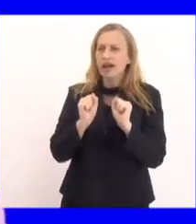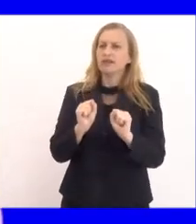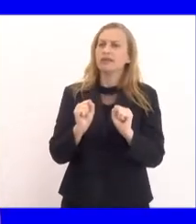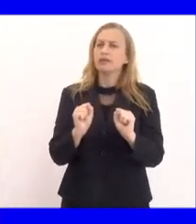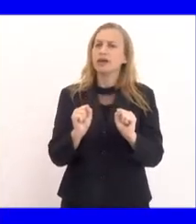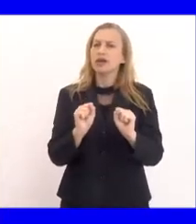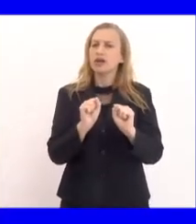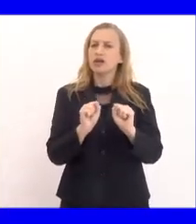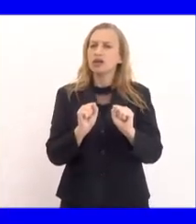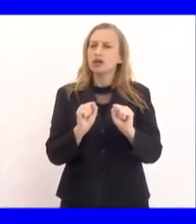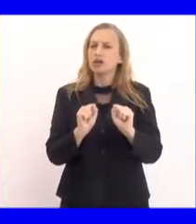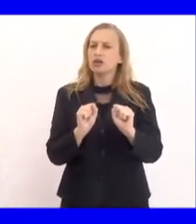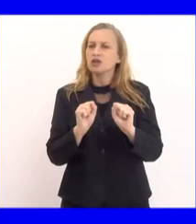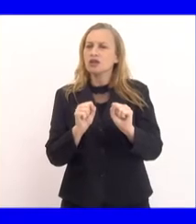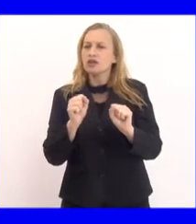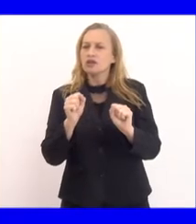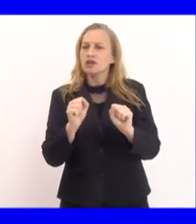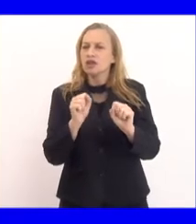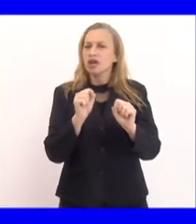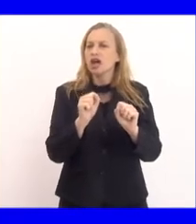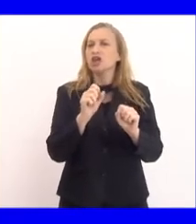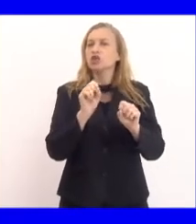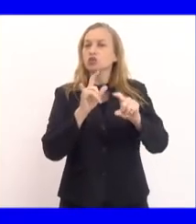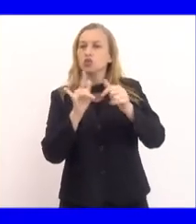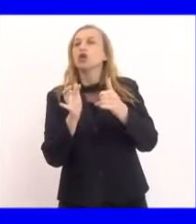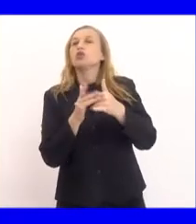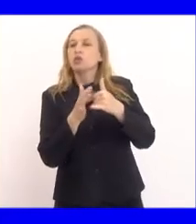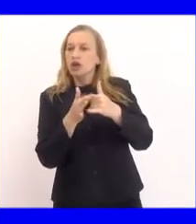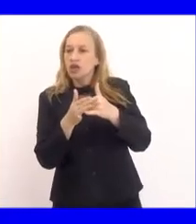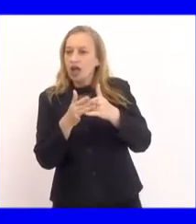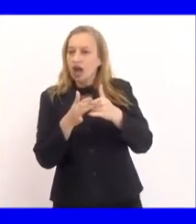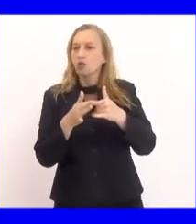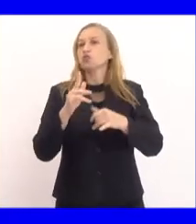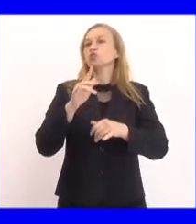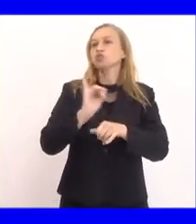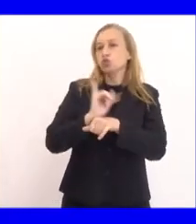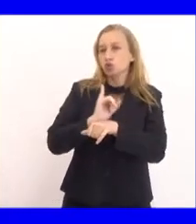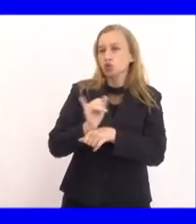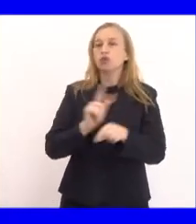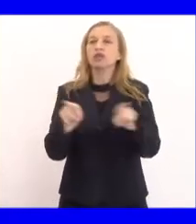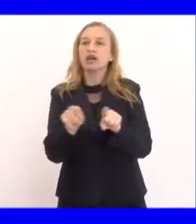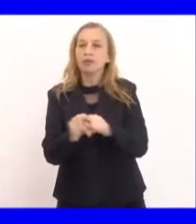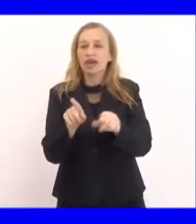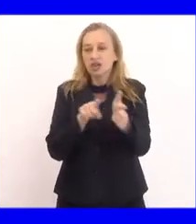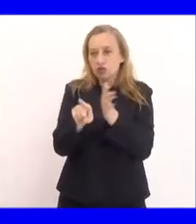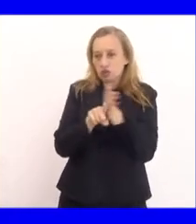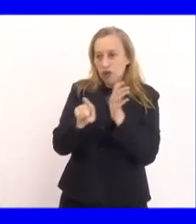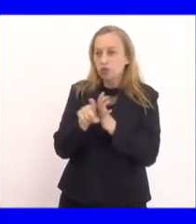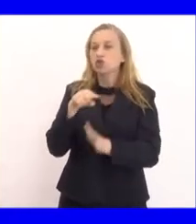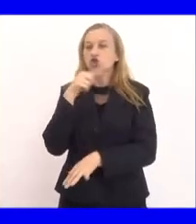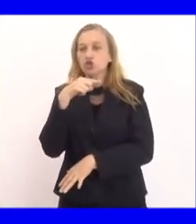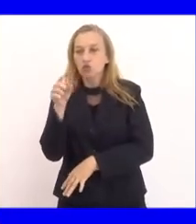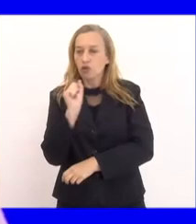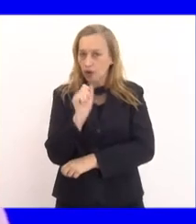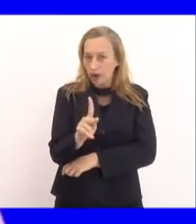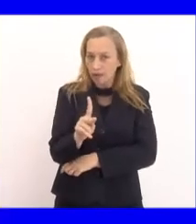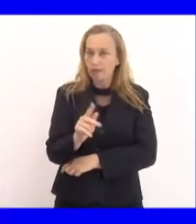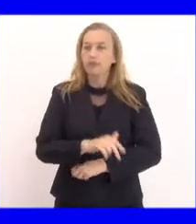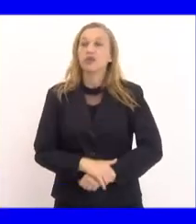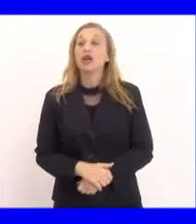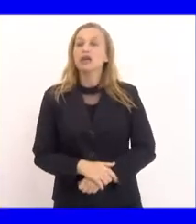colocar aí nos nossos comentários, através do YouTube, aqui no canal da TV Alerj, também as suas perguntas e dúvidas. Ok?